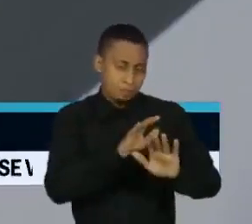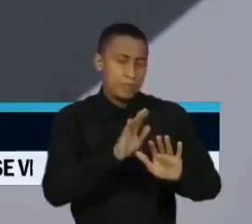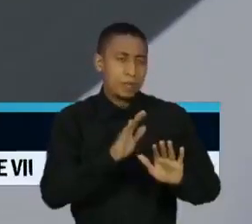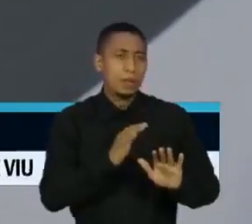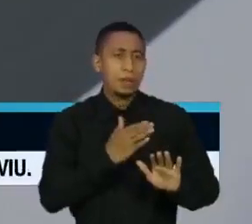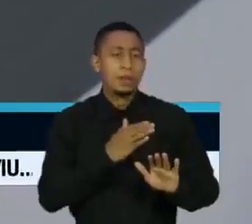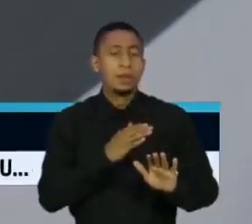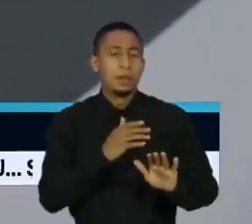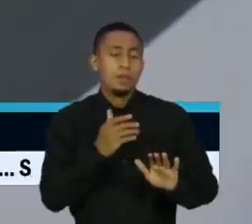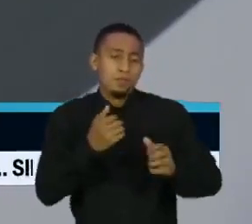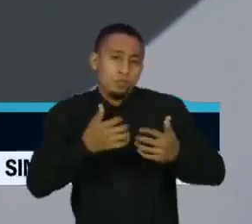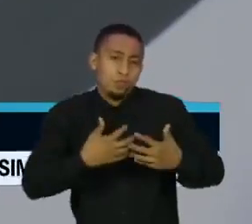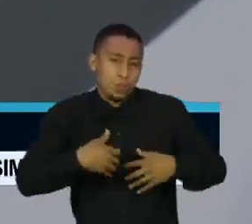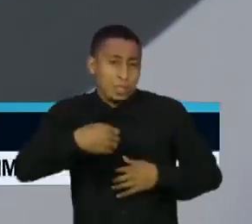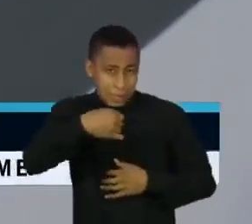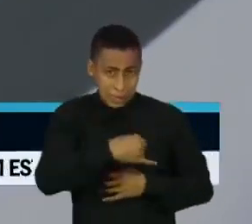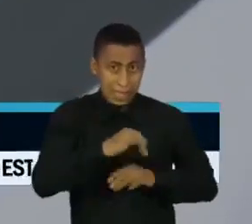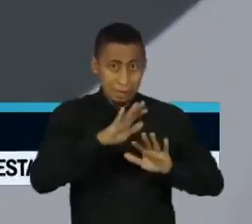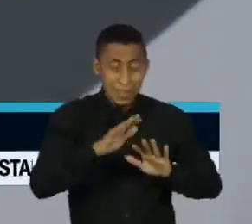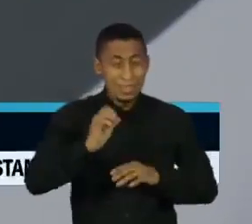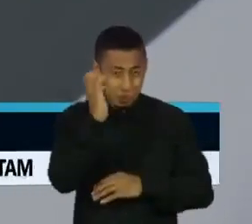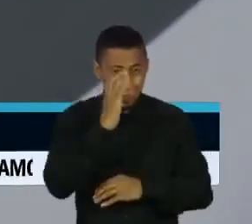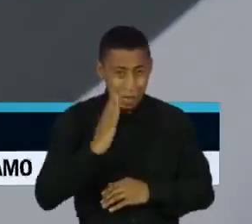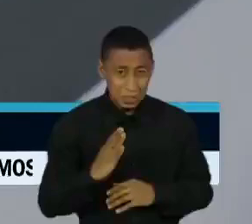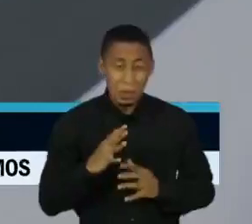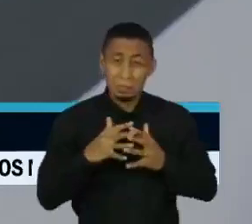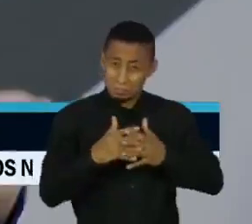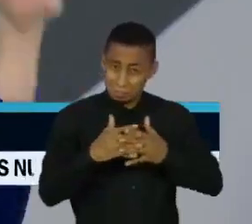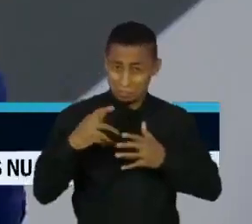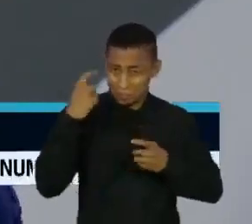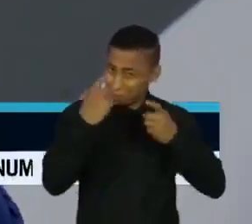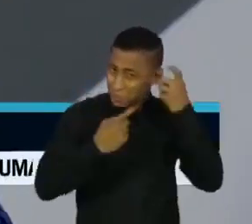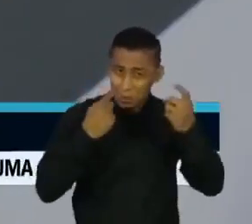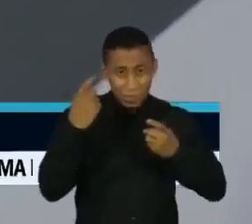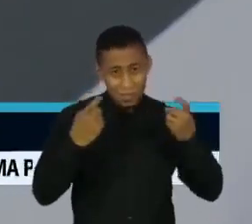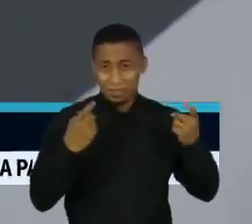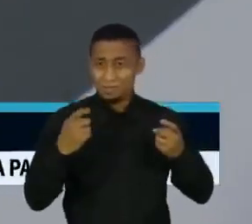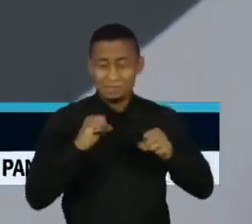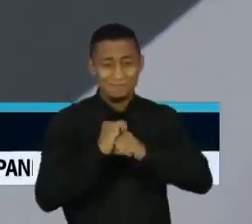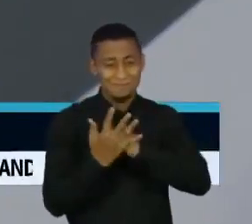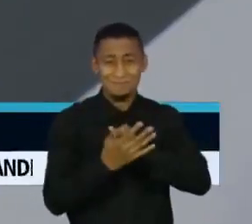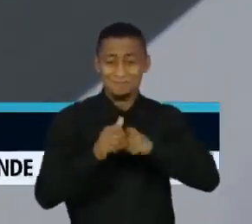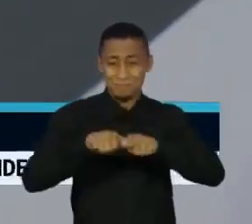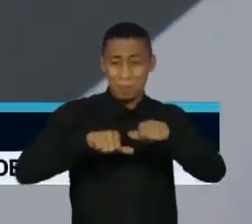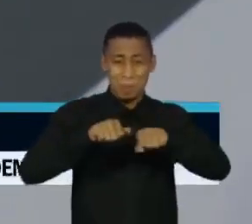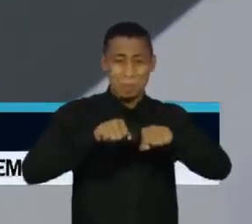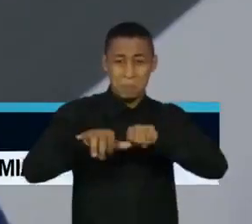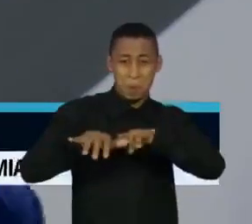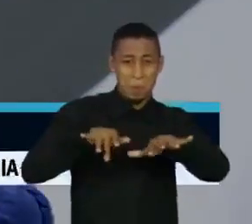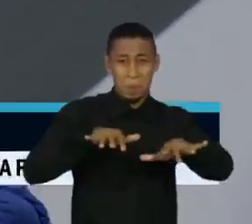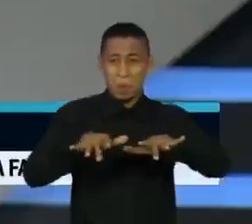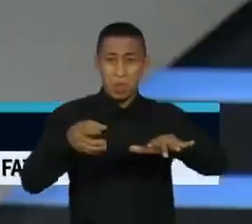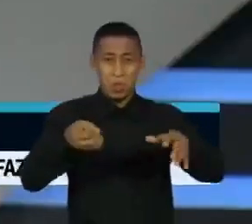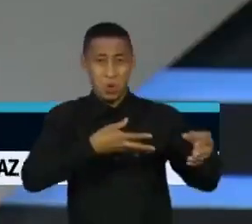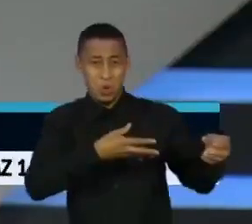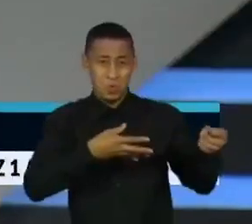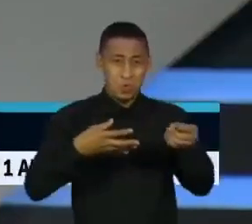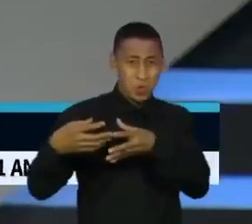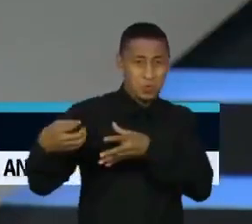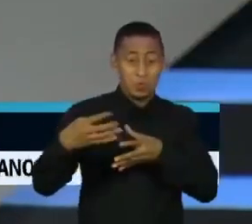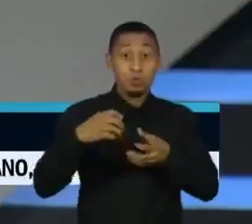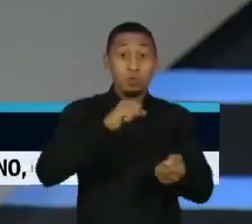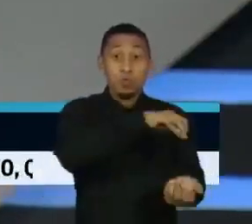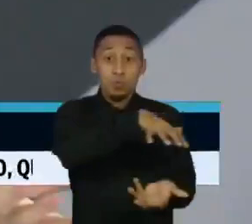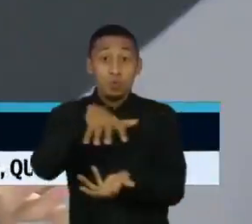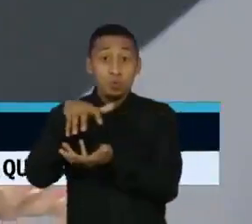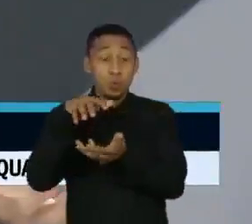variantes. Isso é uma preocupação real e uma preocupação mundial. Então, o mundo olha para o Brasil hoje com medo que o